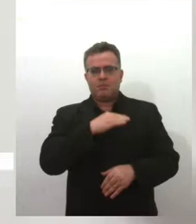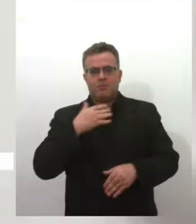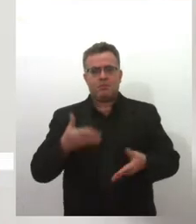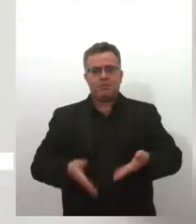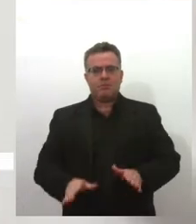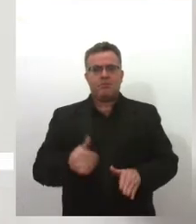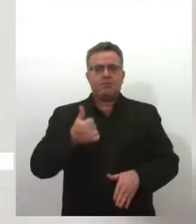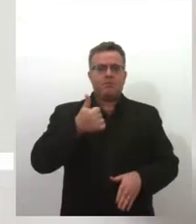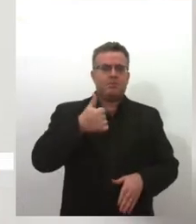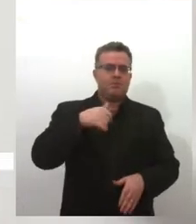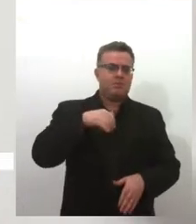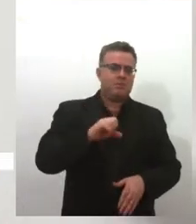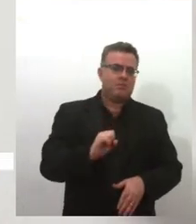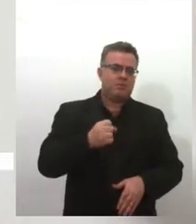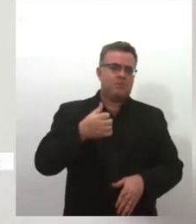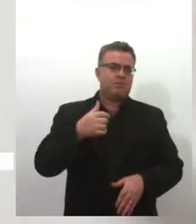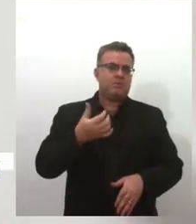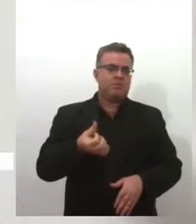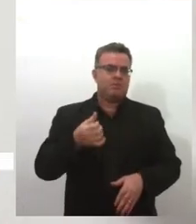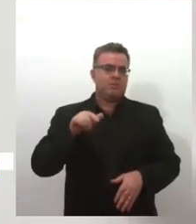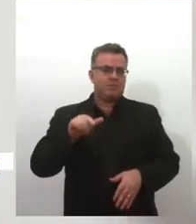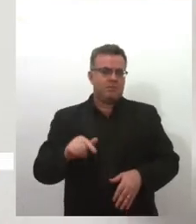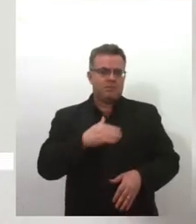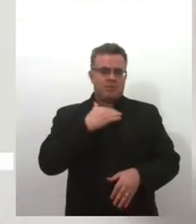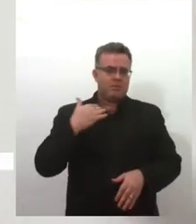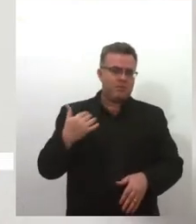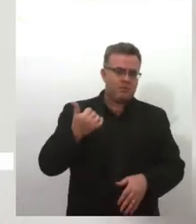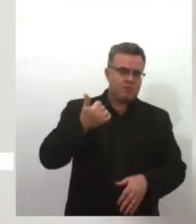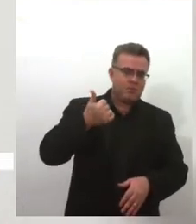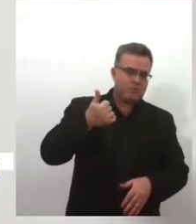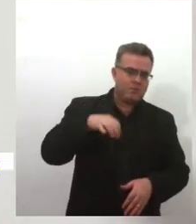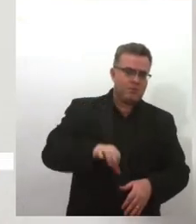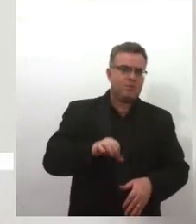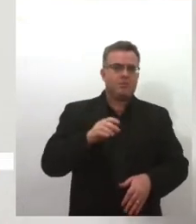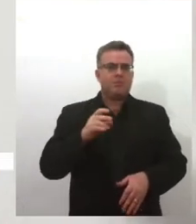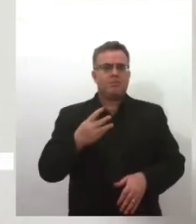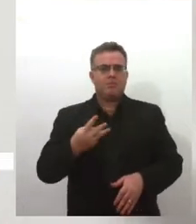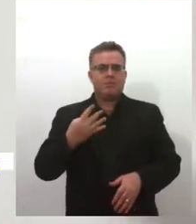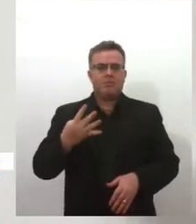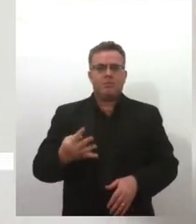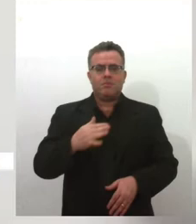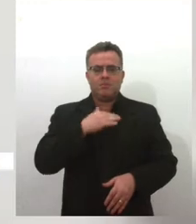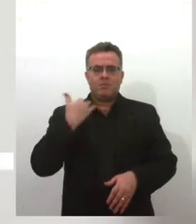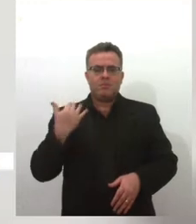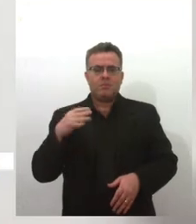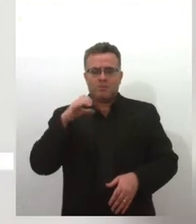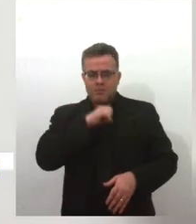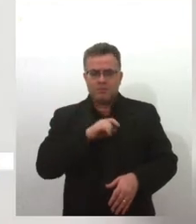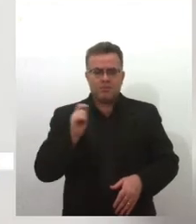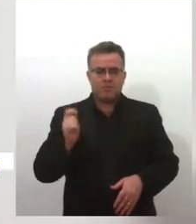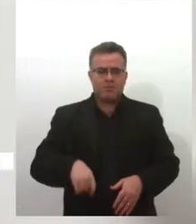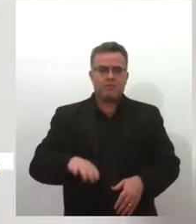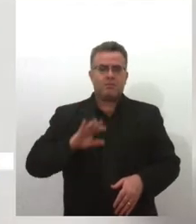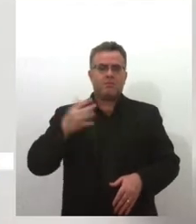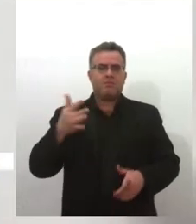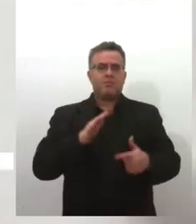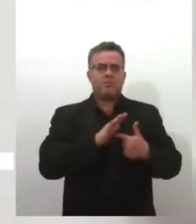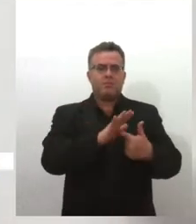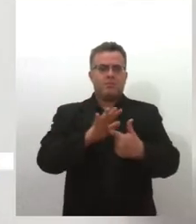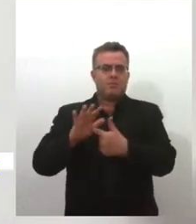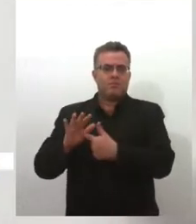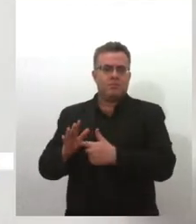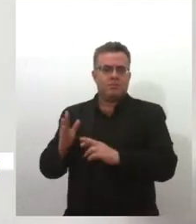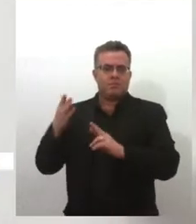1867 e morre em 1934. Então, mas a Marie Curie, ela deixa uma herança aí